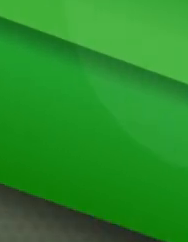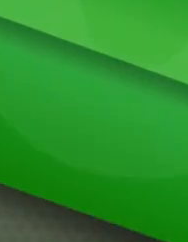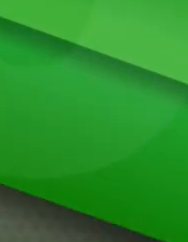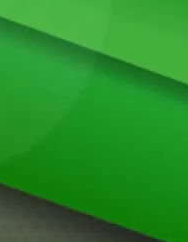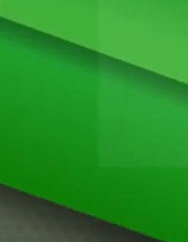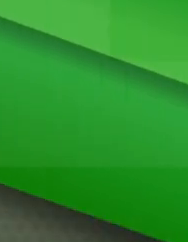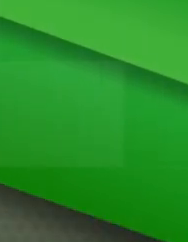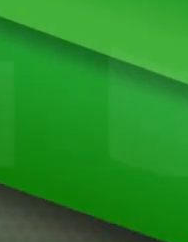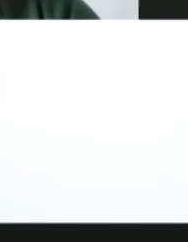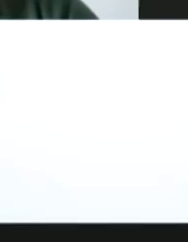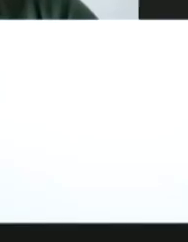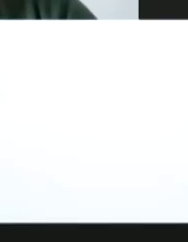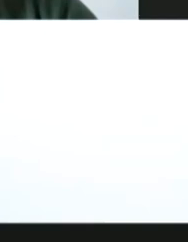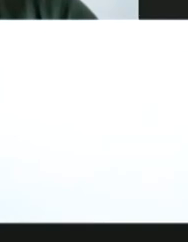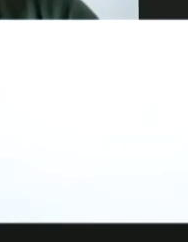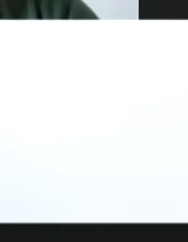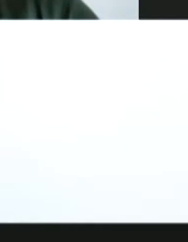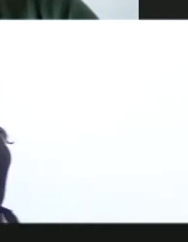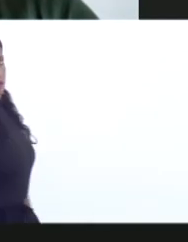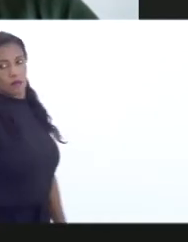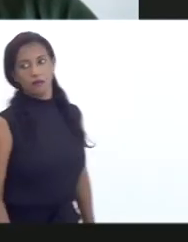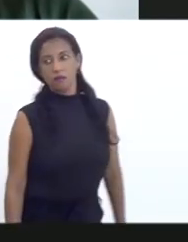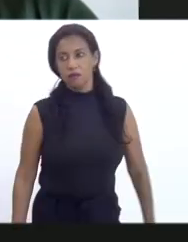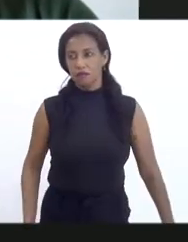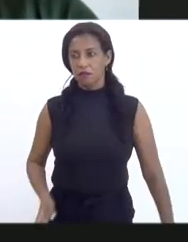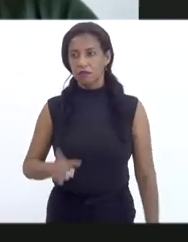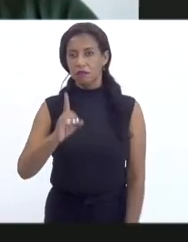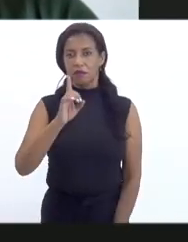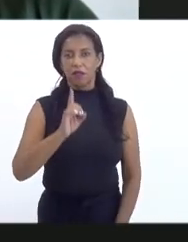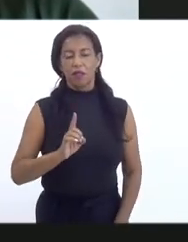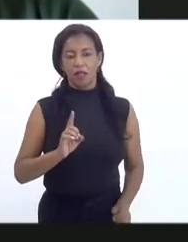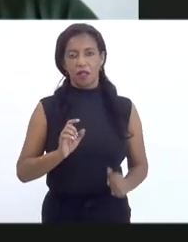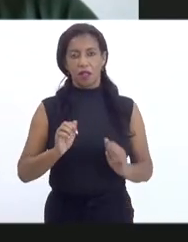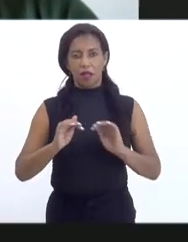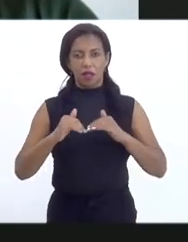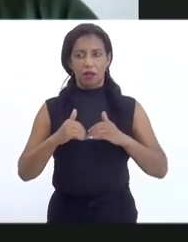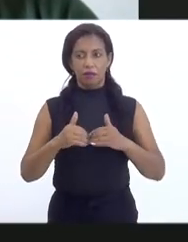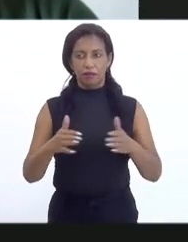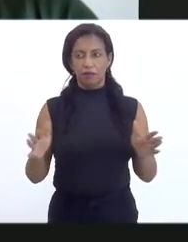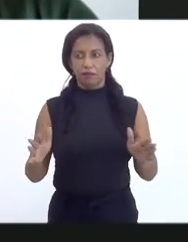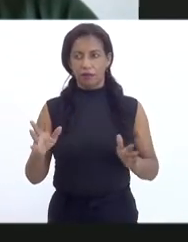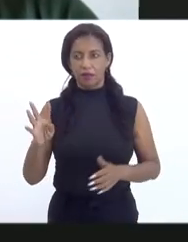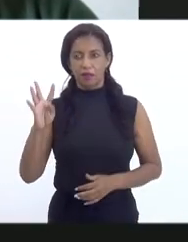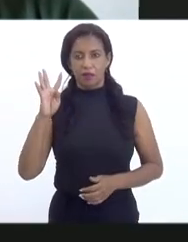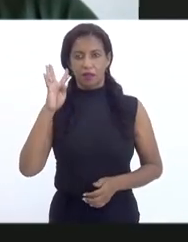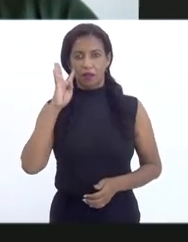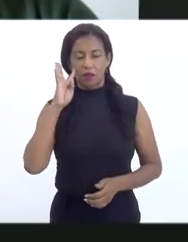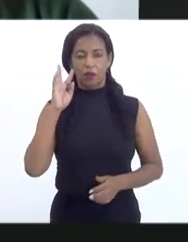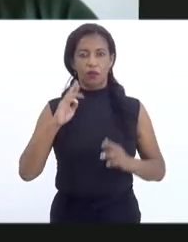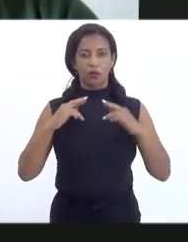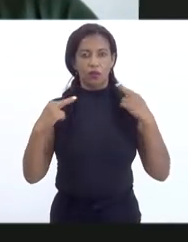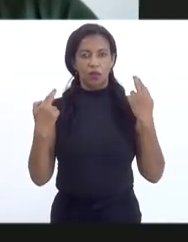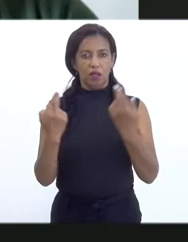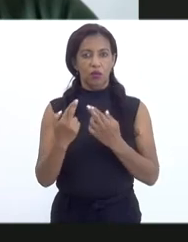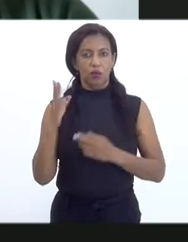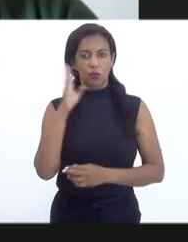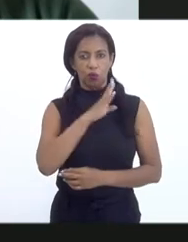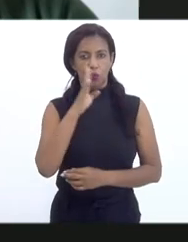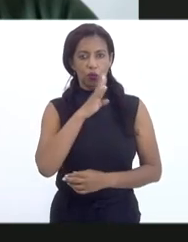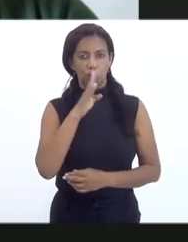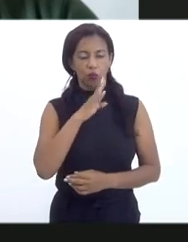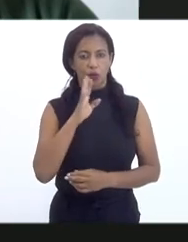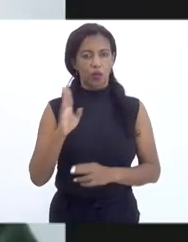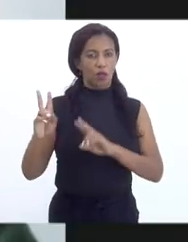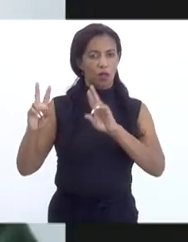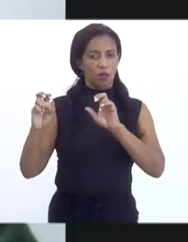Música Declaro abertos os trabalhos da 4ª reunião extraordinária da Segurança Pública e